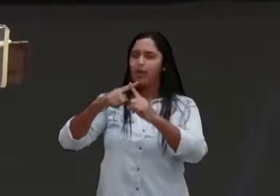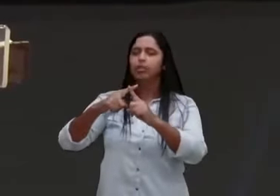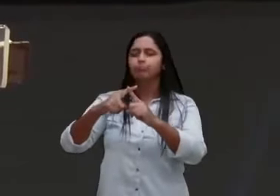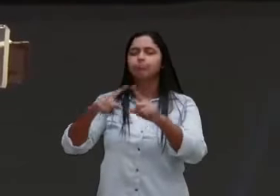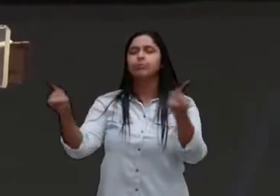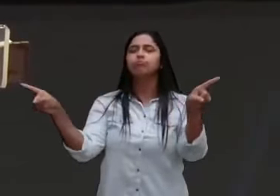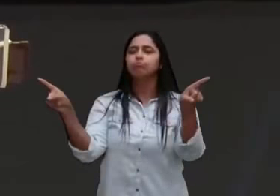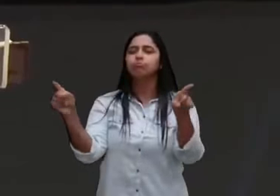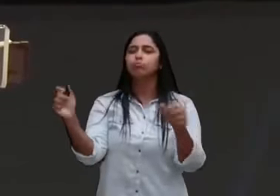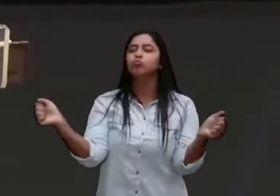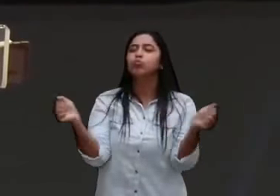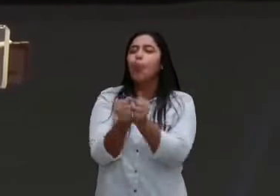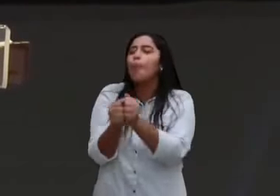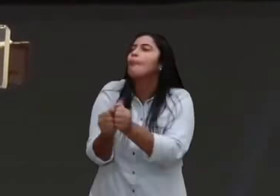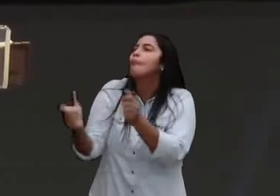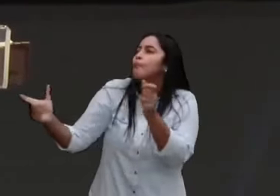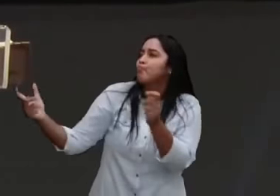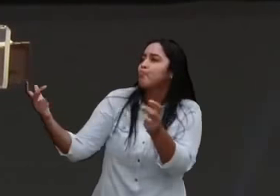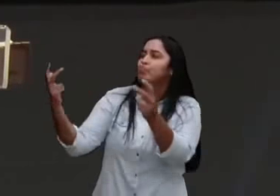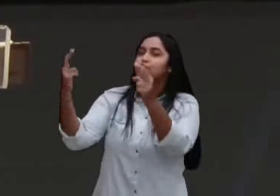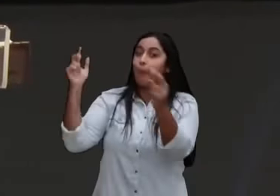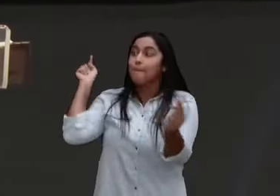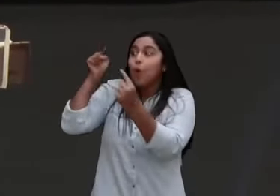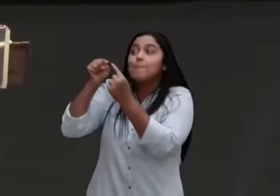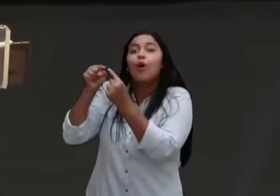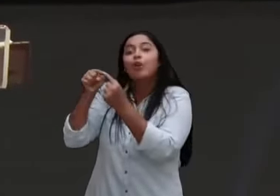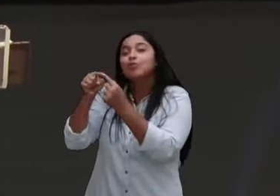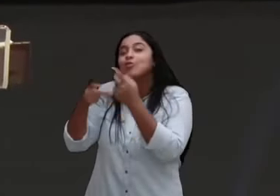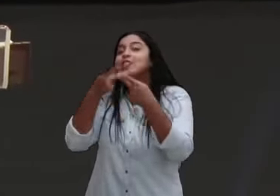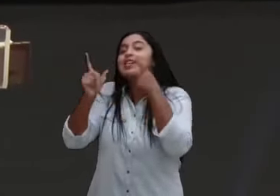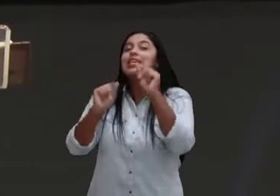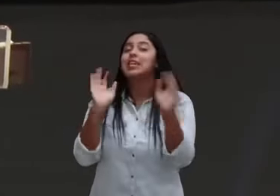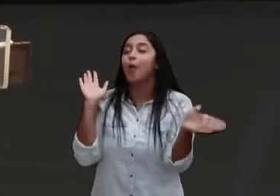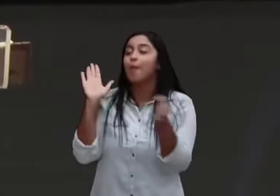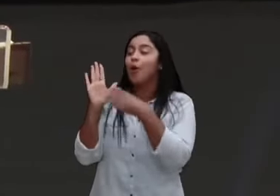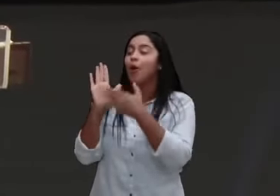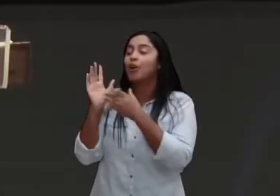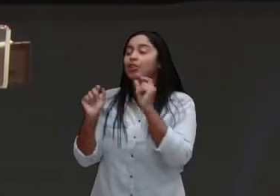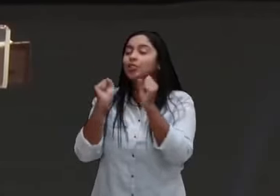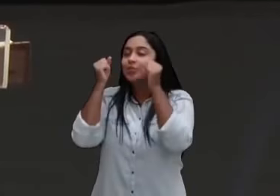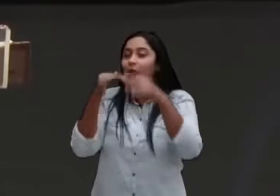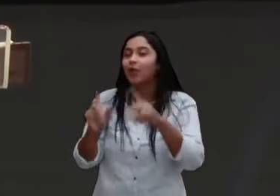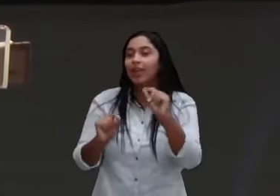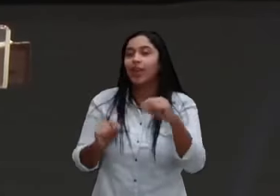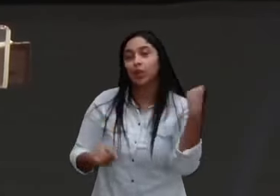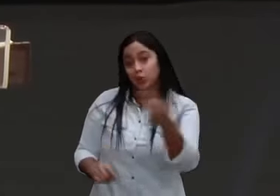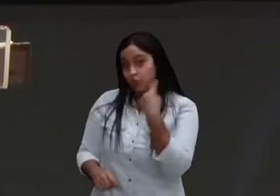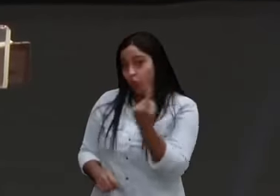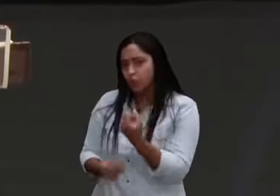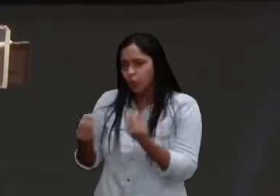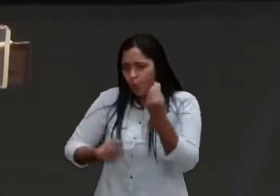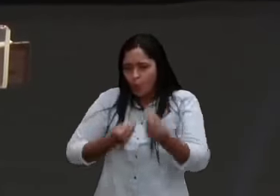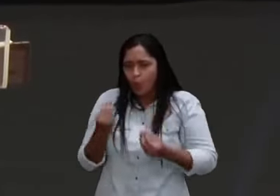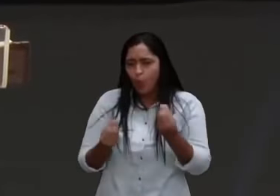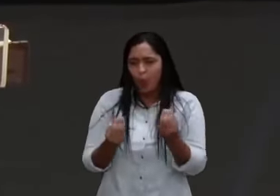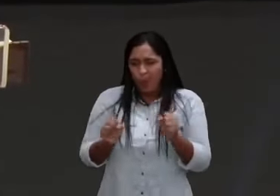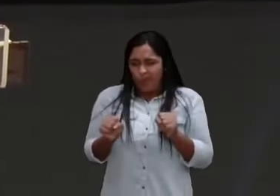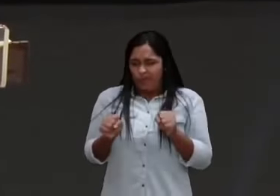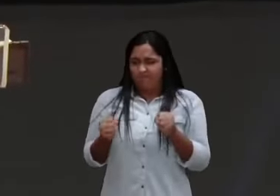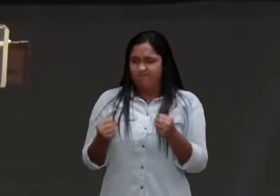a importância das coisas, pode ser medida, pelo tempo que estamos dispostos, dispostos a investir,